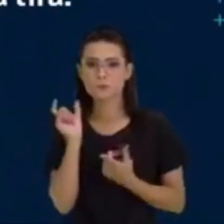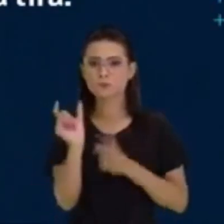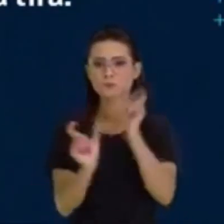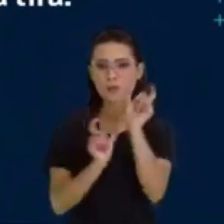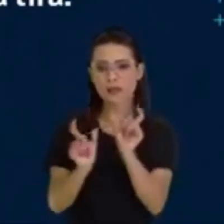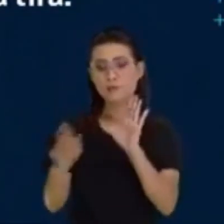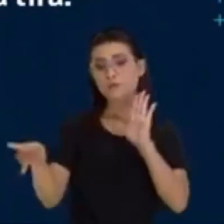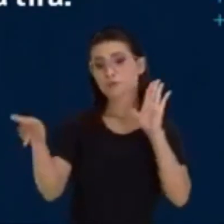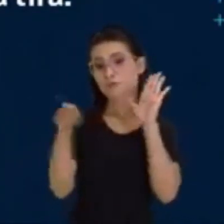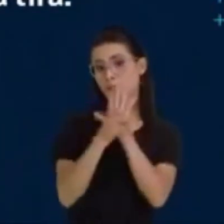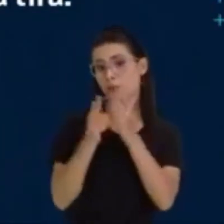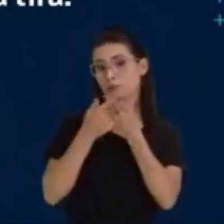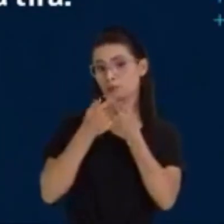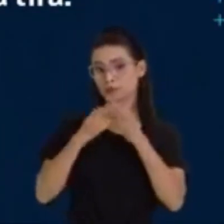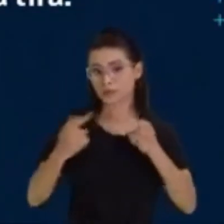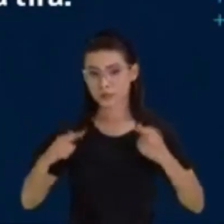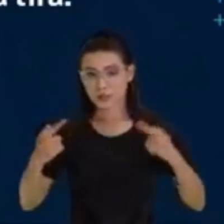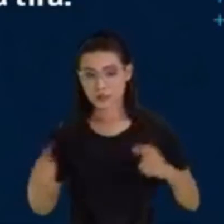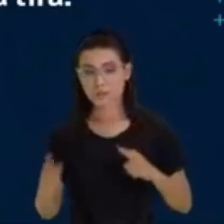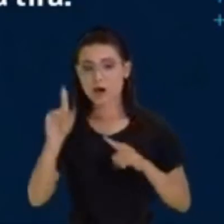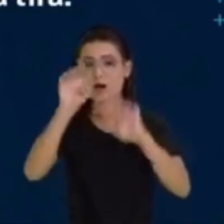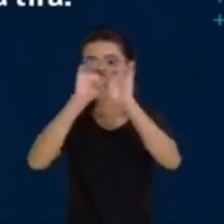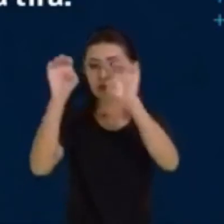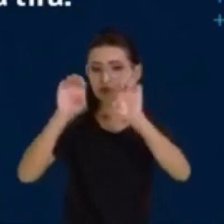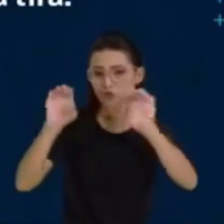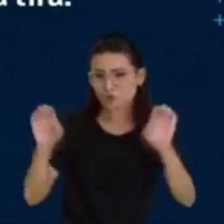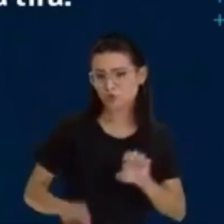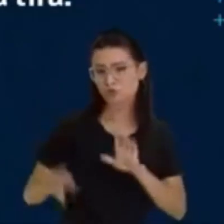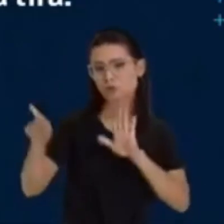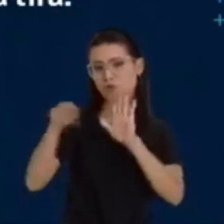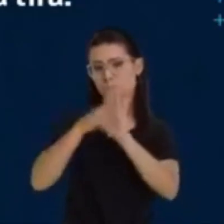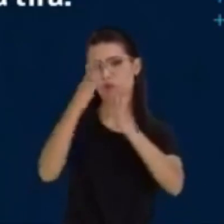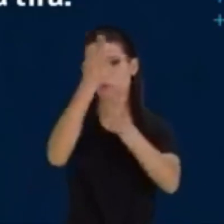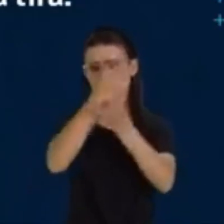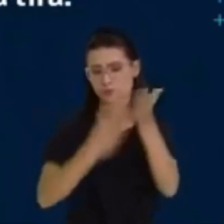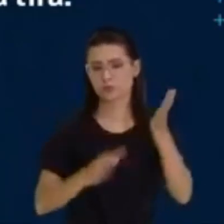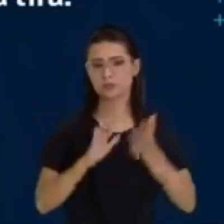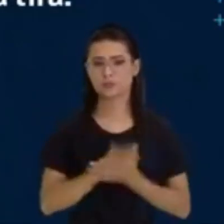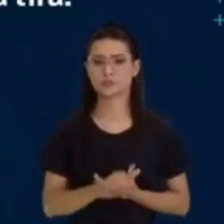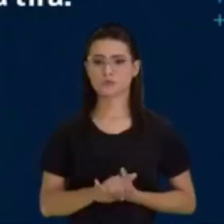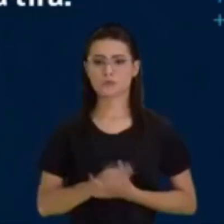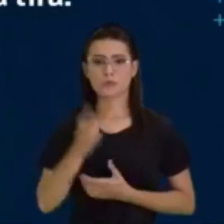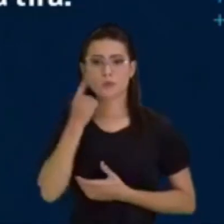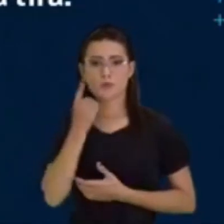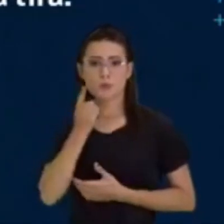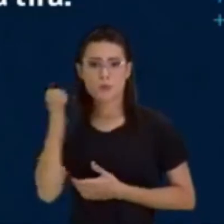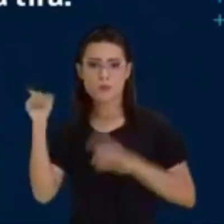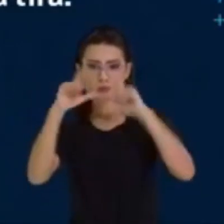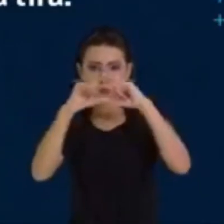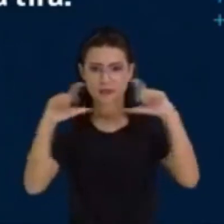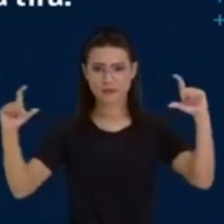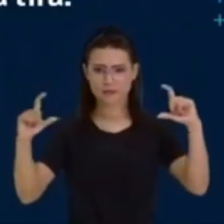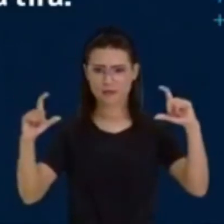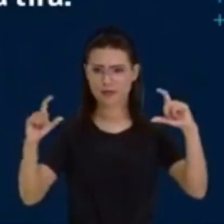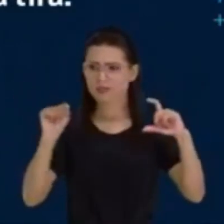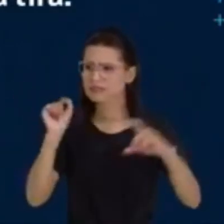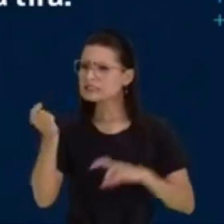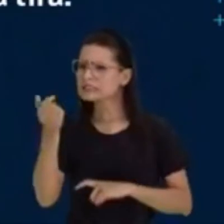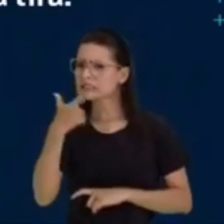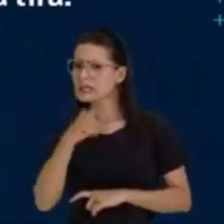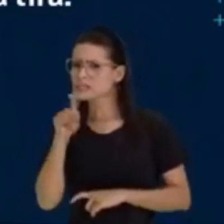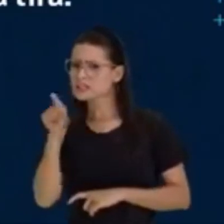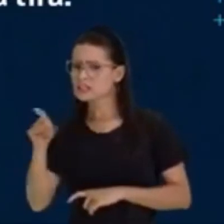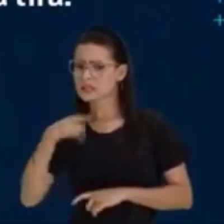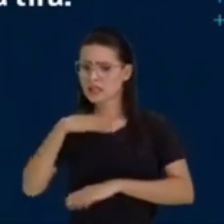gramaticais, alguns aspectos sobre a estrutura mesmo do texto. No enunciado, será que ela ainda está na ponte açaí?